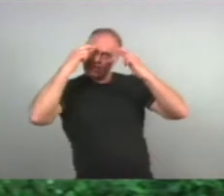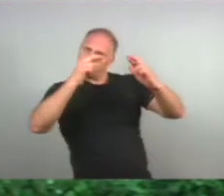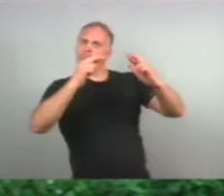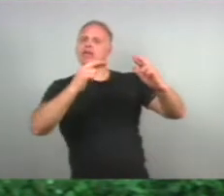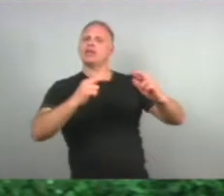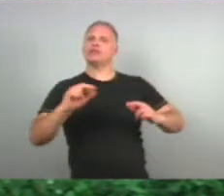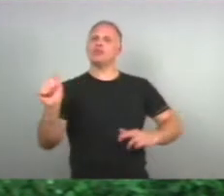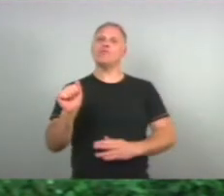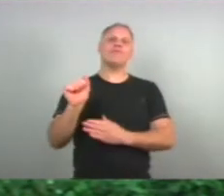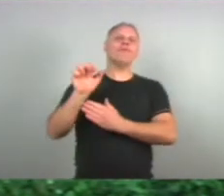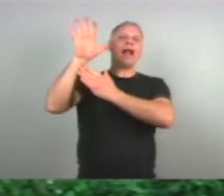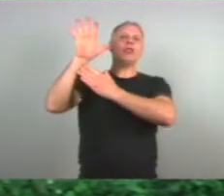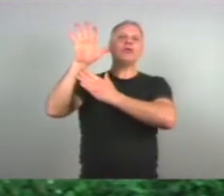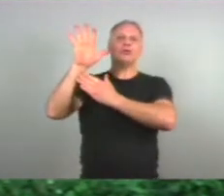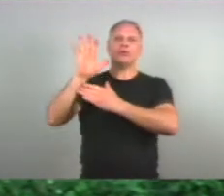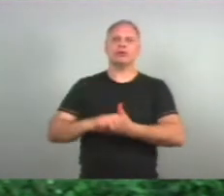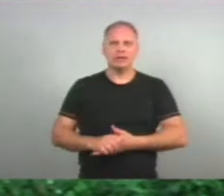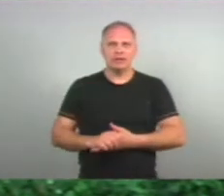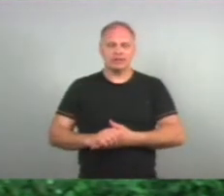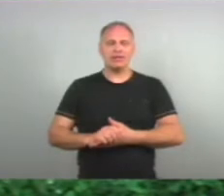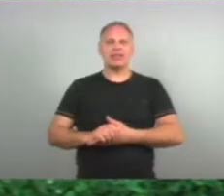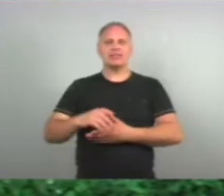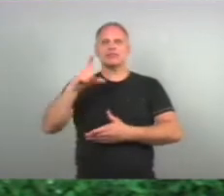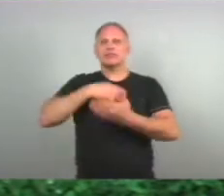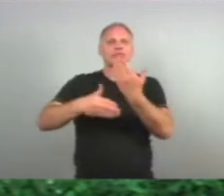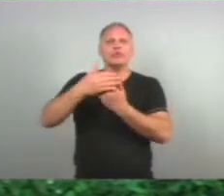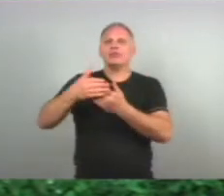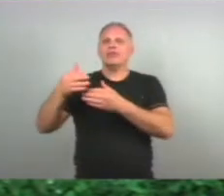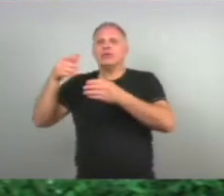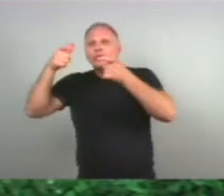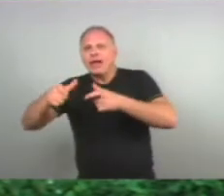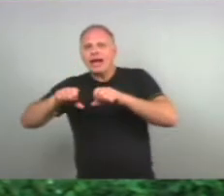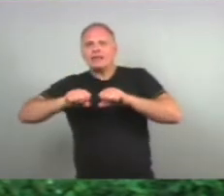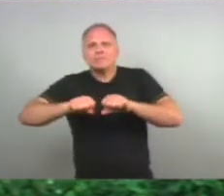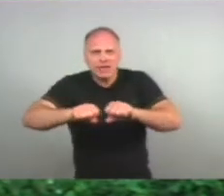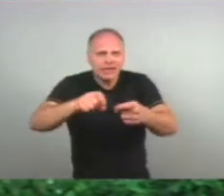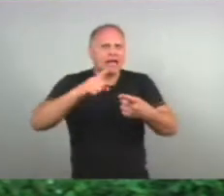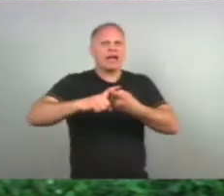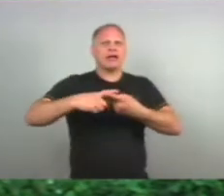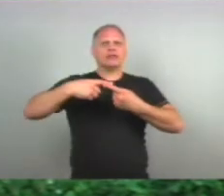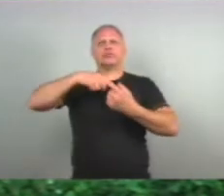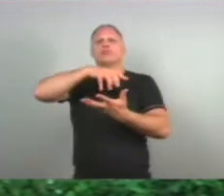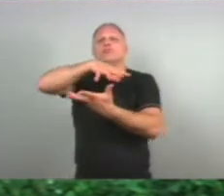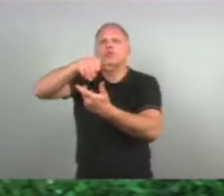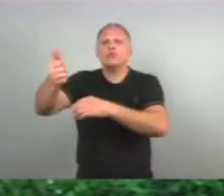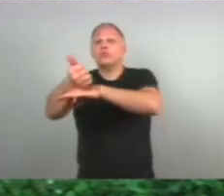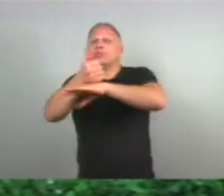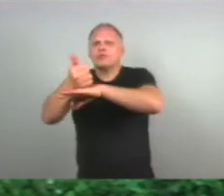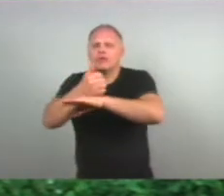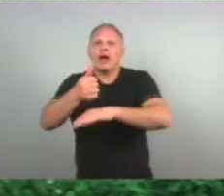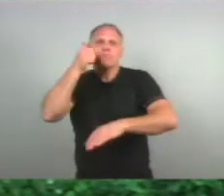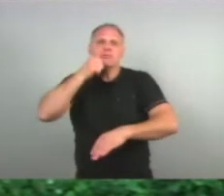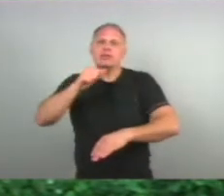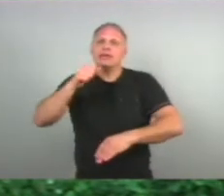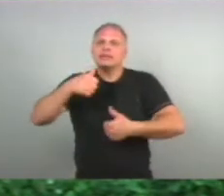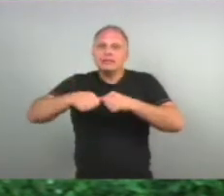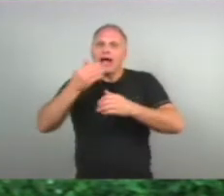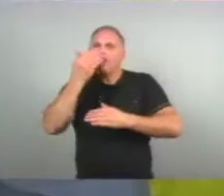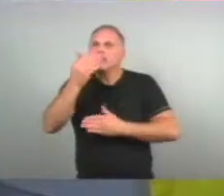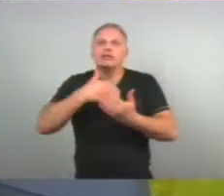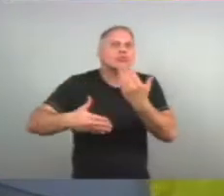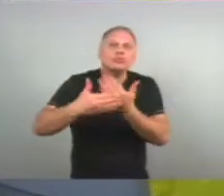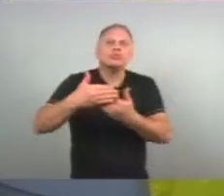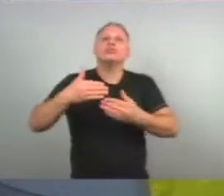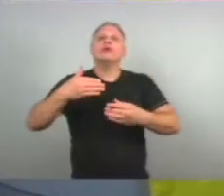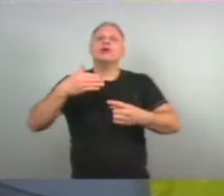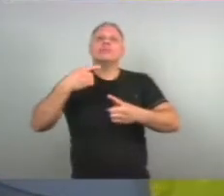seu lugar Na contemporânea No mundo Né? No mercado de trabalho Como profissional Isso Né?